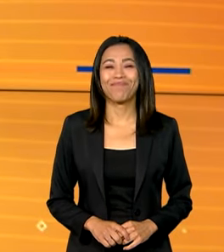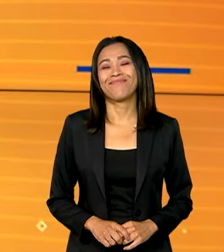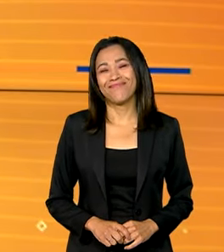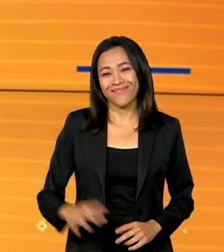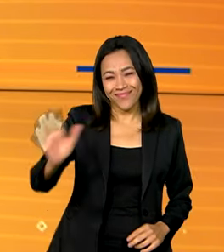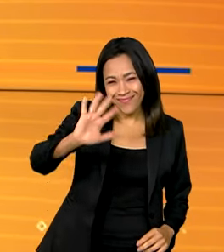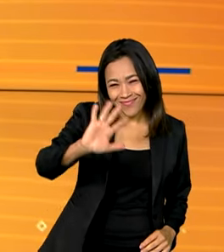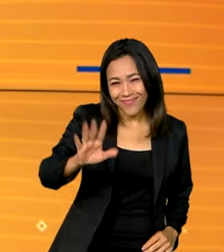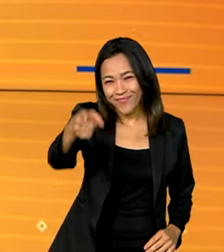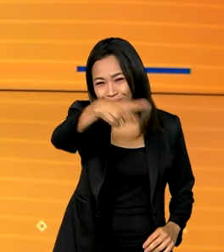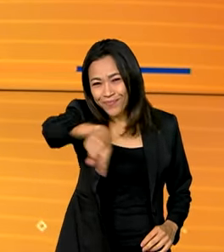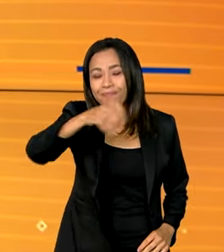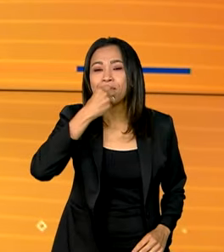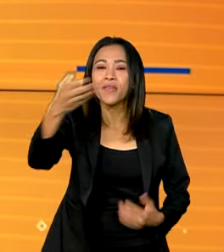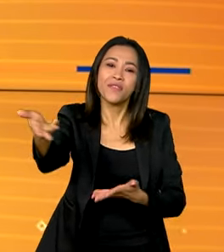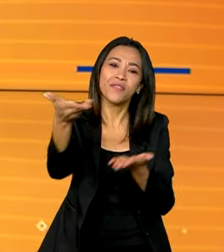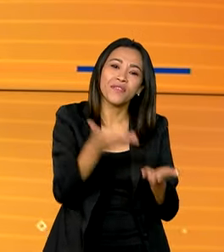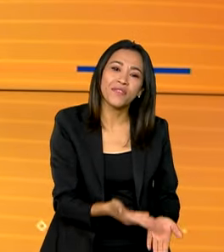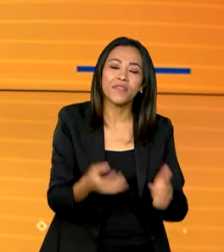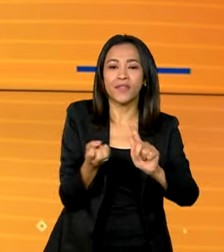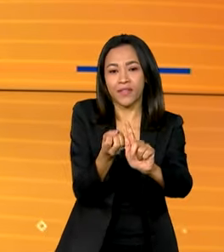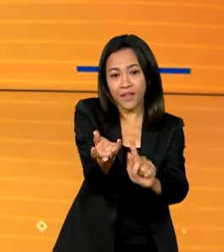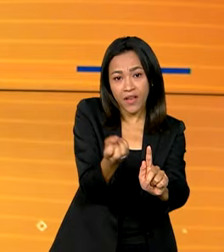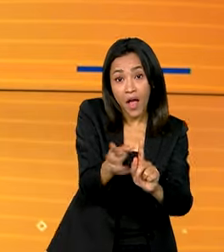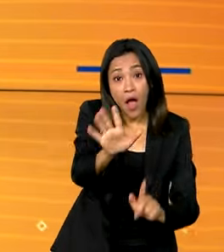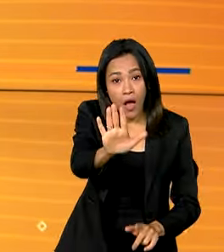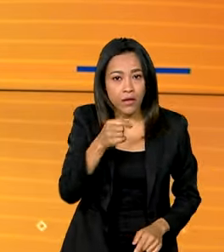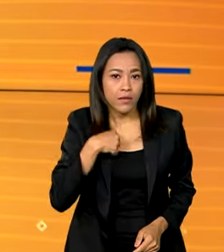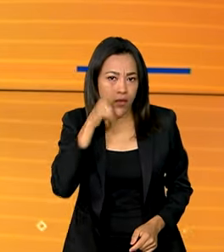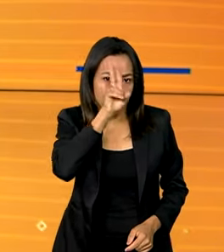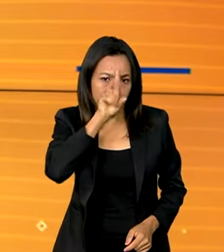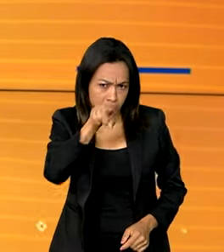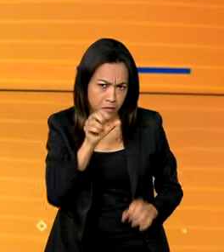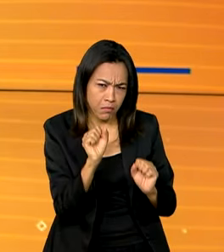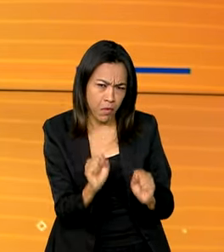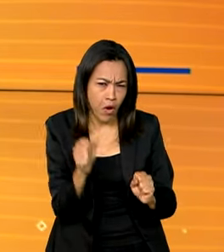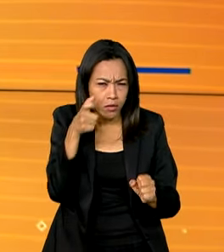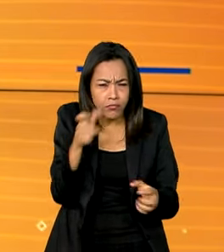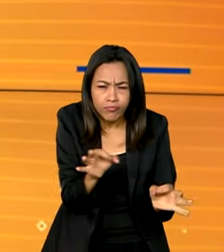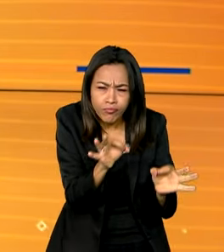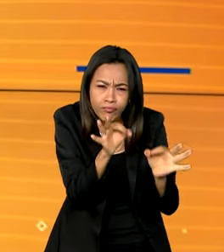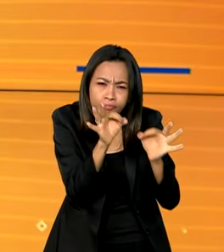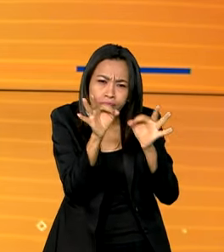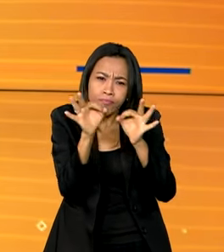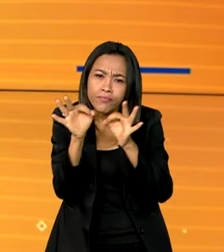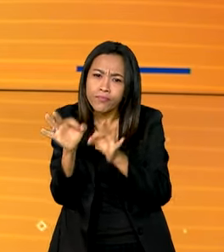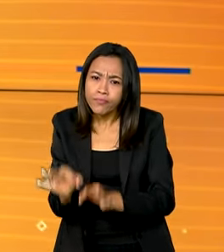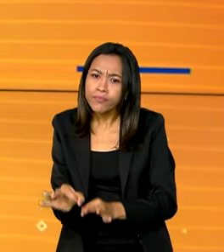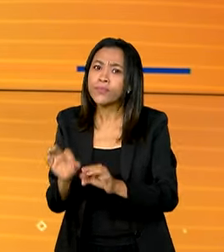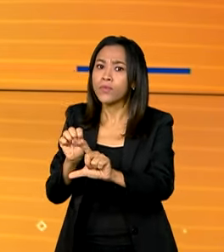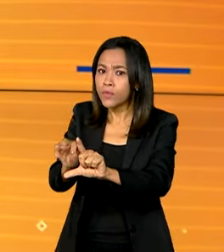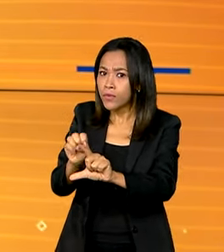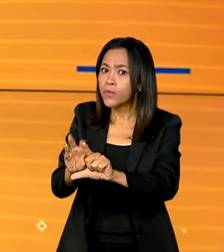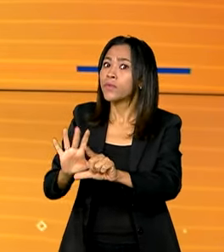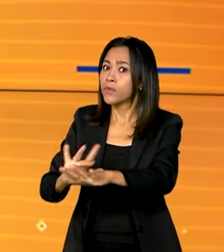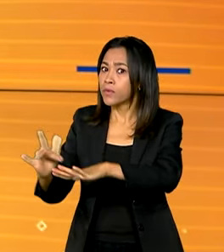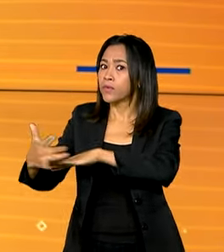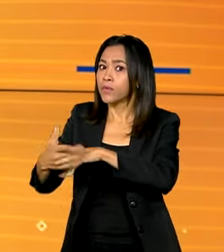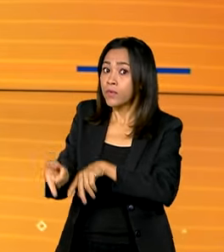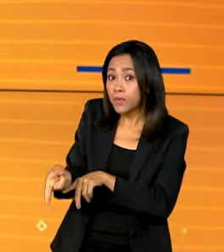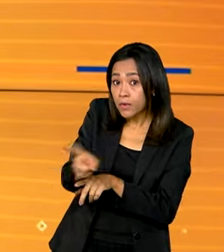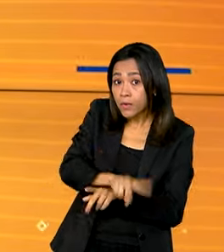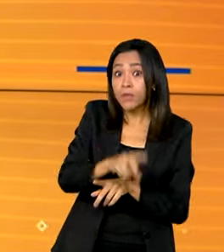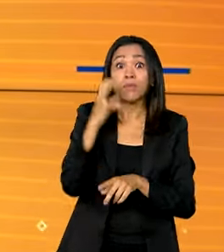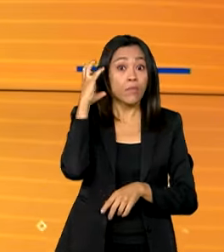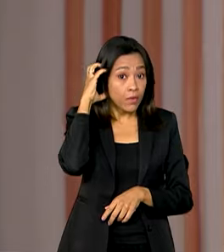Olá, seja muito bem-vindo ao canal GOV. Lembrando que você pode nos acompanhar também ao vivo pelas redes sociais e pela